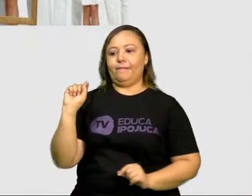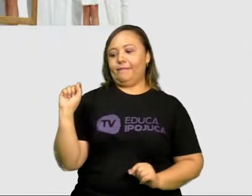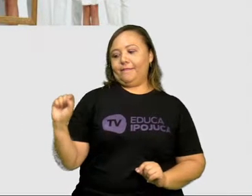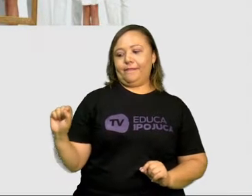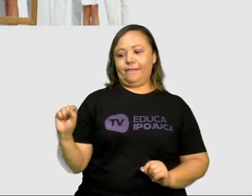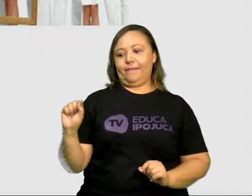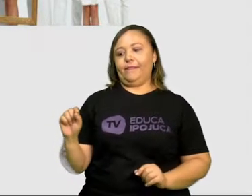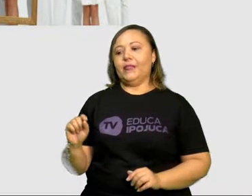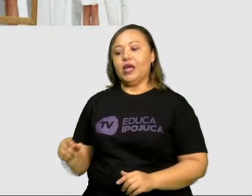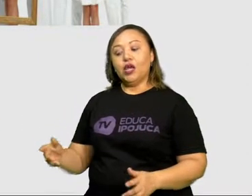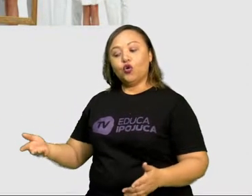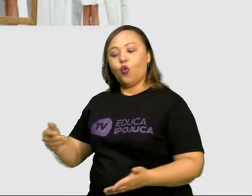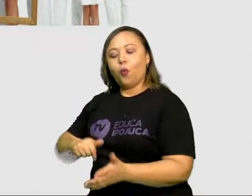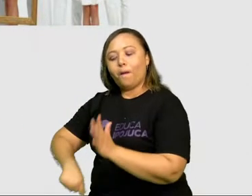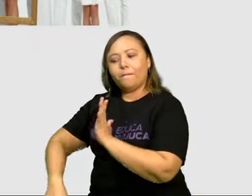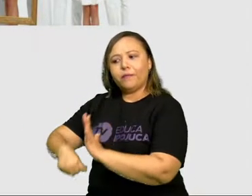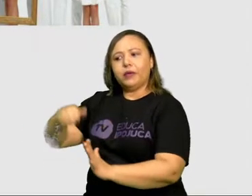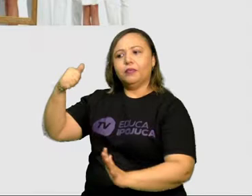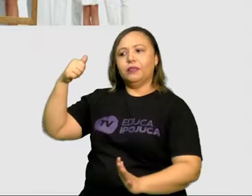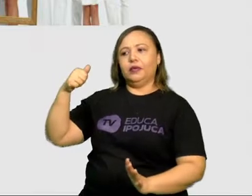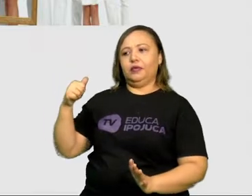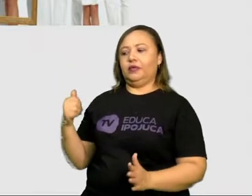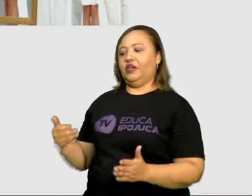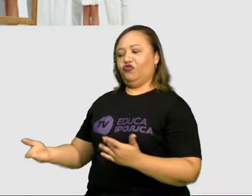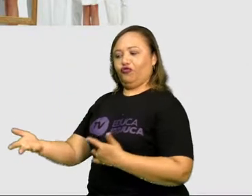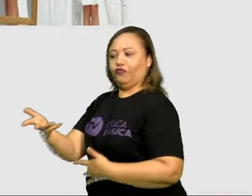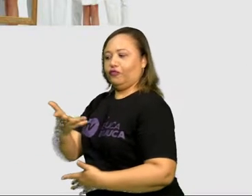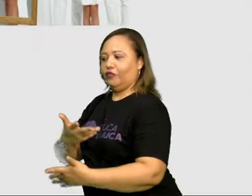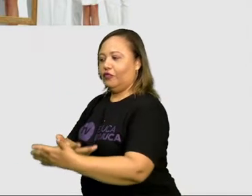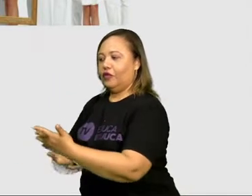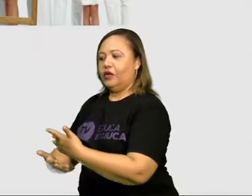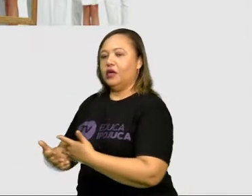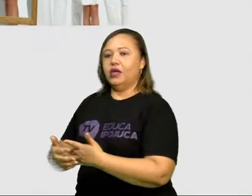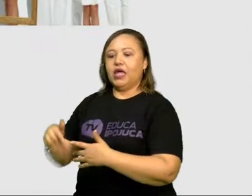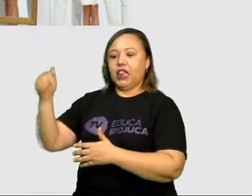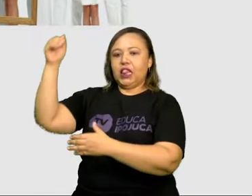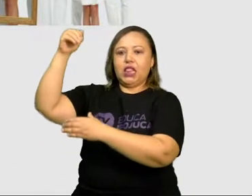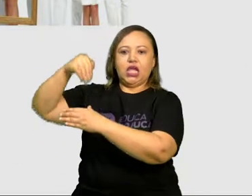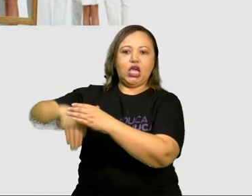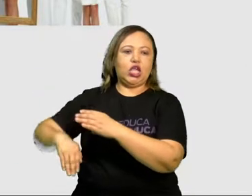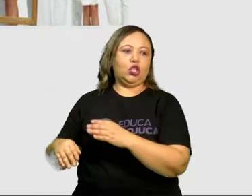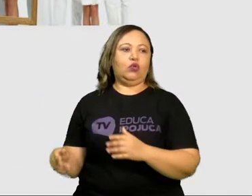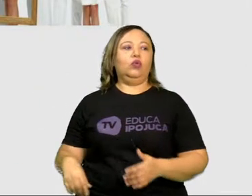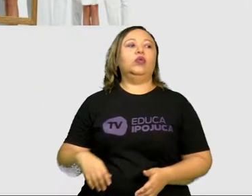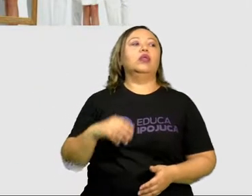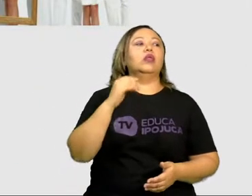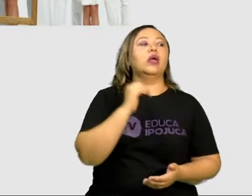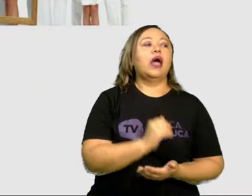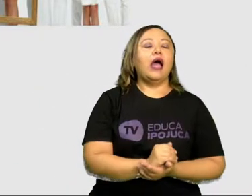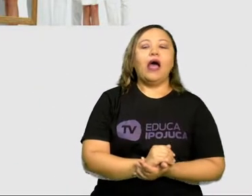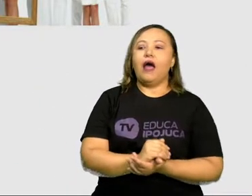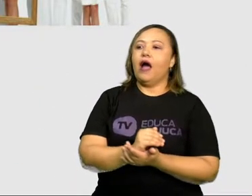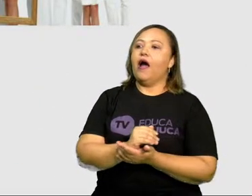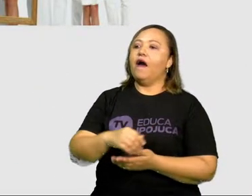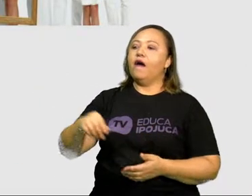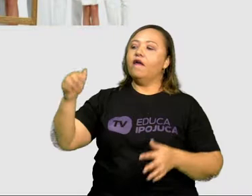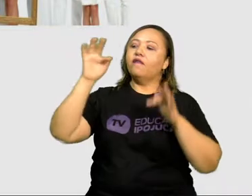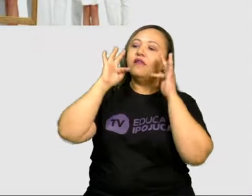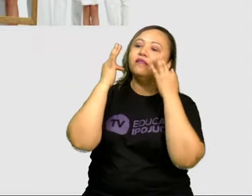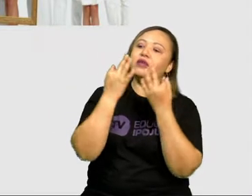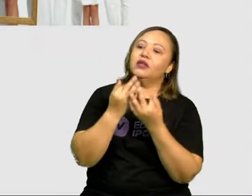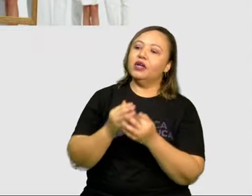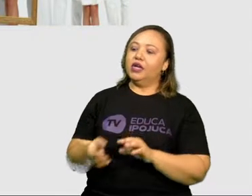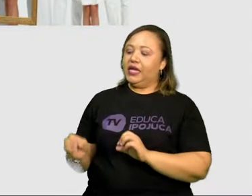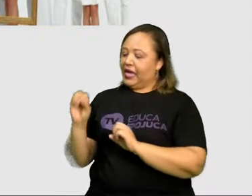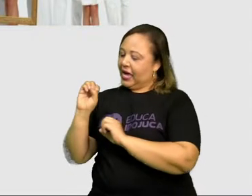surge a socialização primária. Que a gente chama socialização primária. Aquela do início, a primeira. Que é o ensinamento